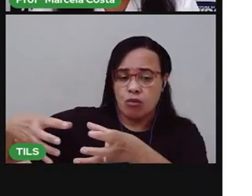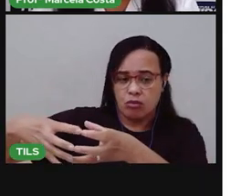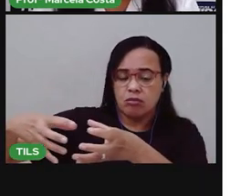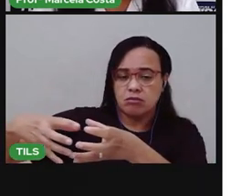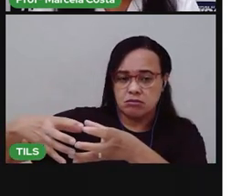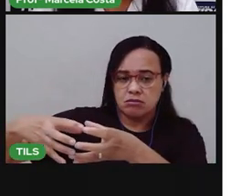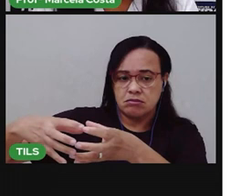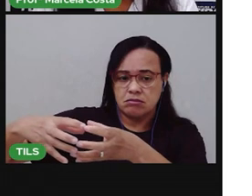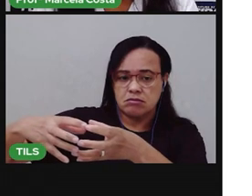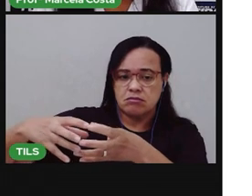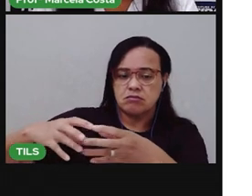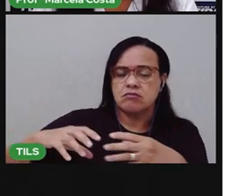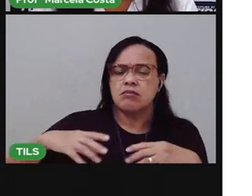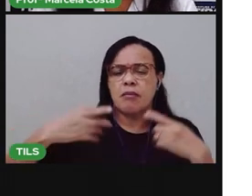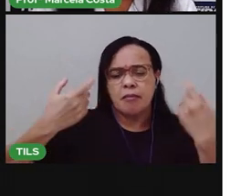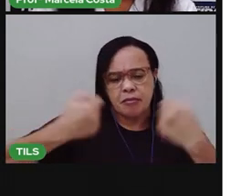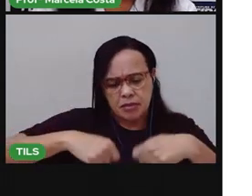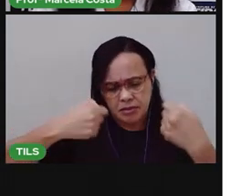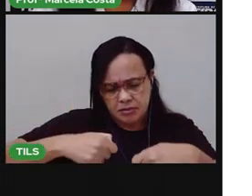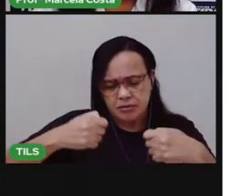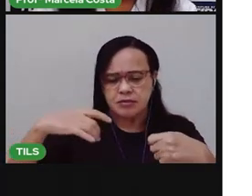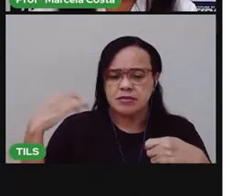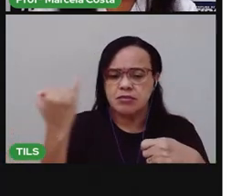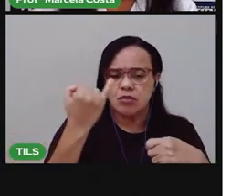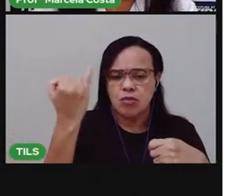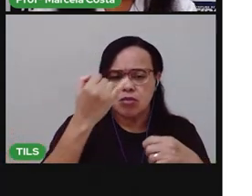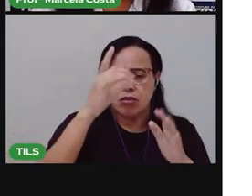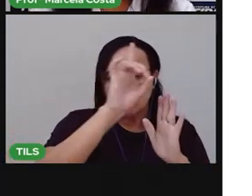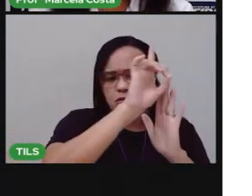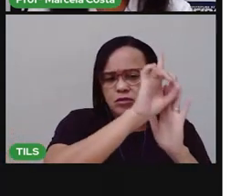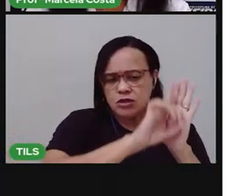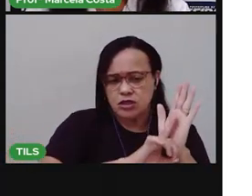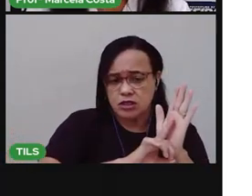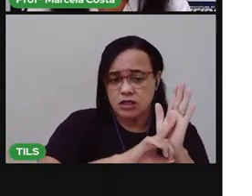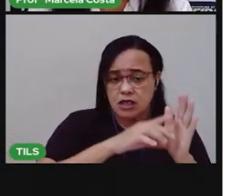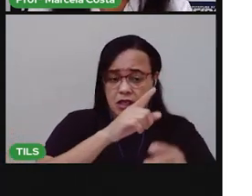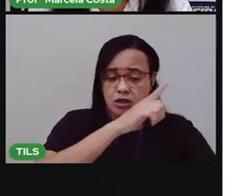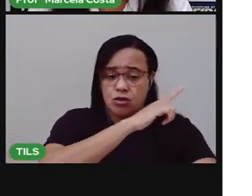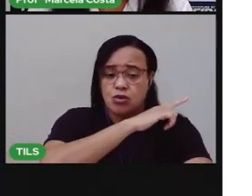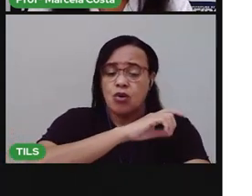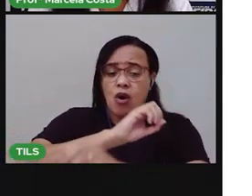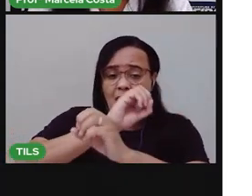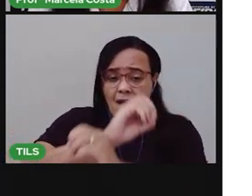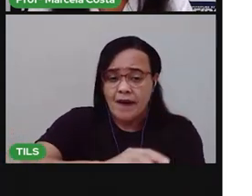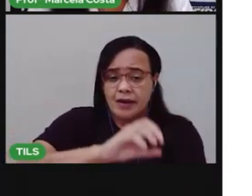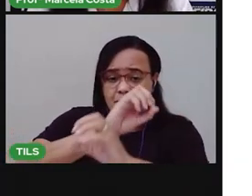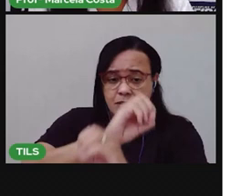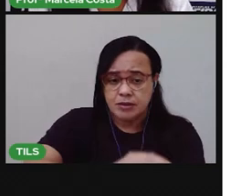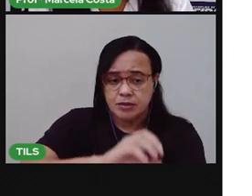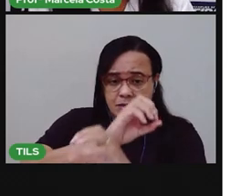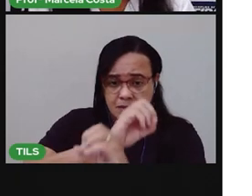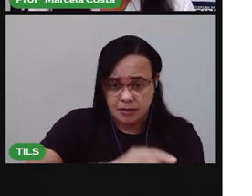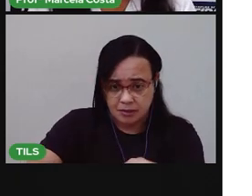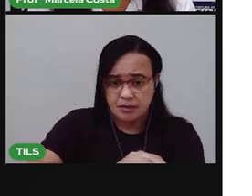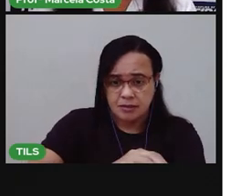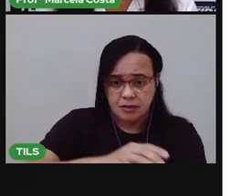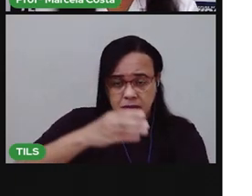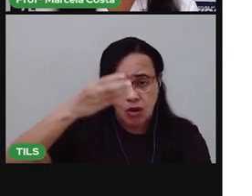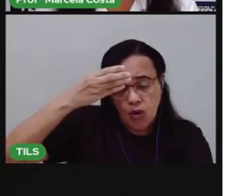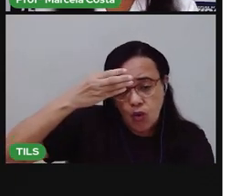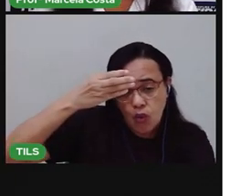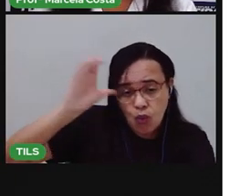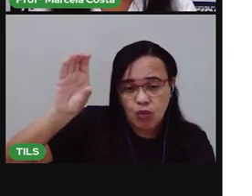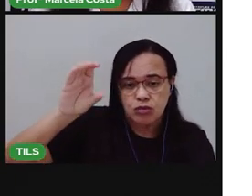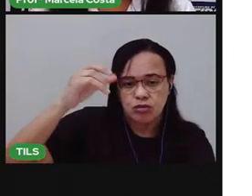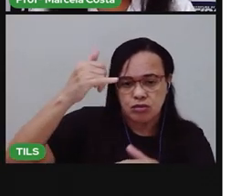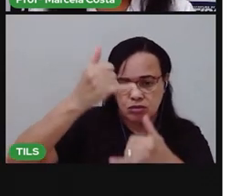Direito à educação, à esporte, cultura e lazer. É por isso que você está aqui